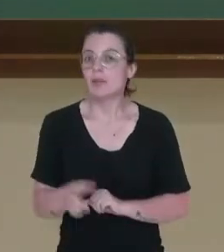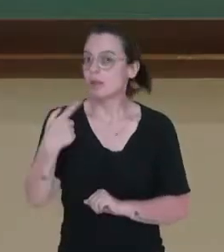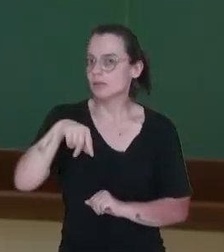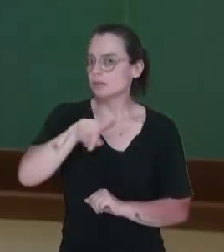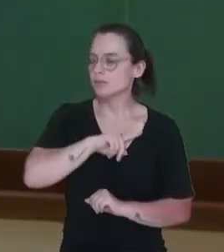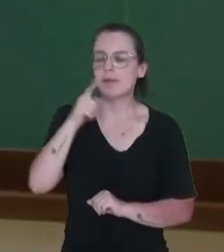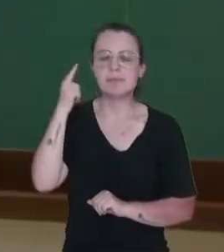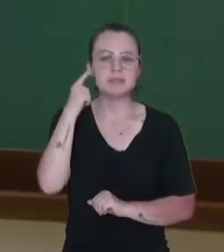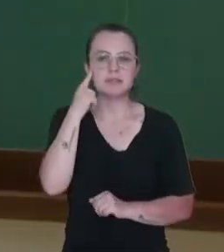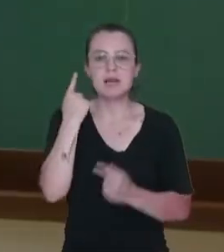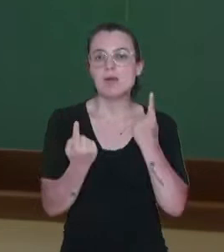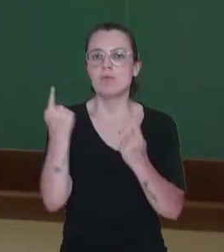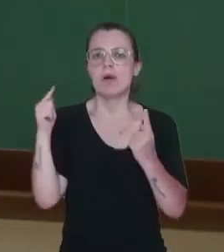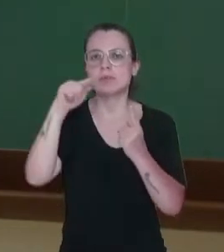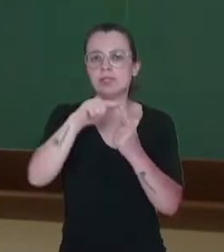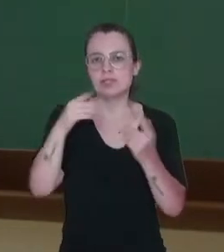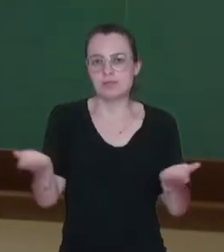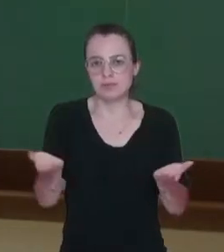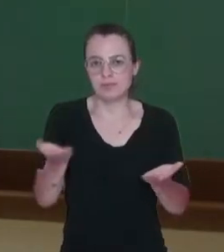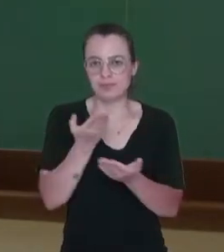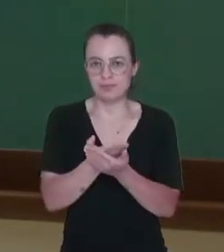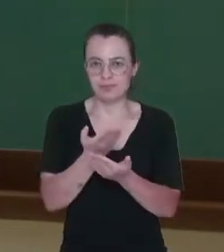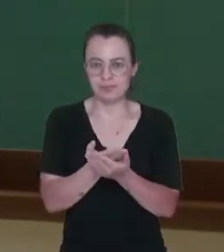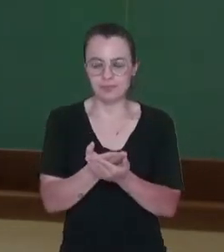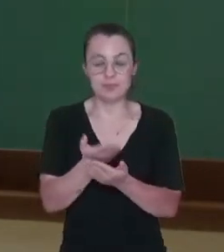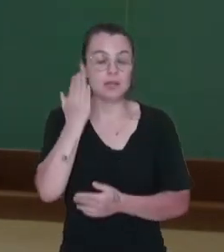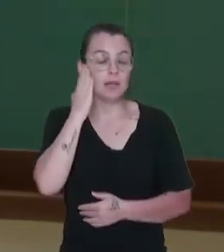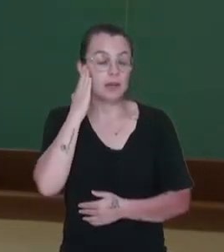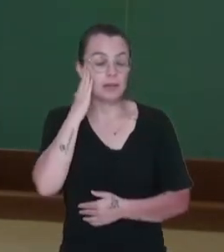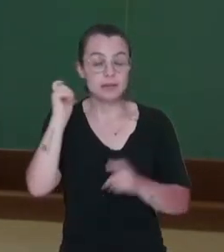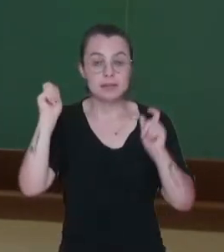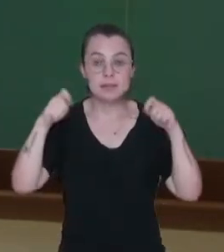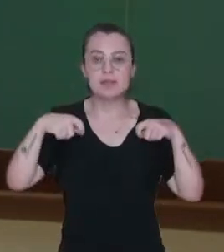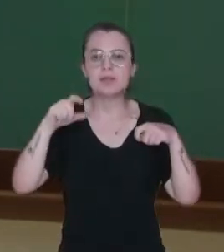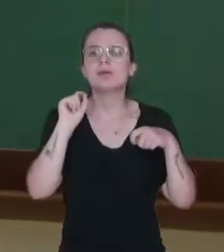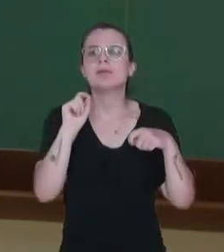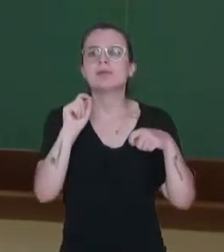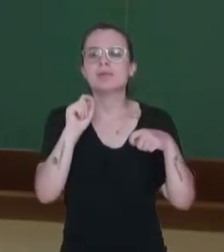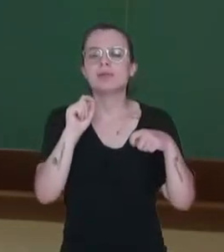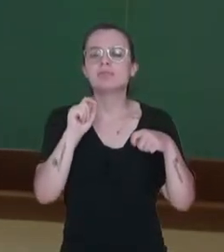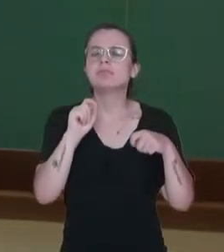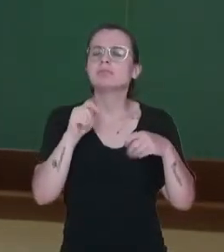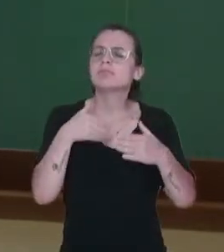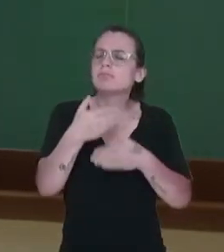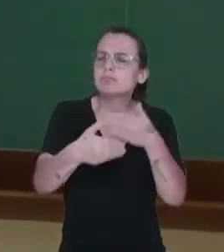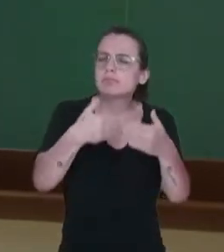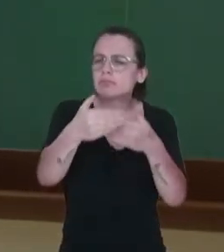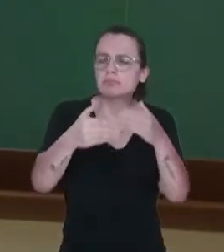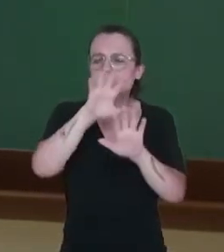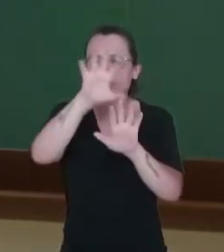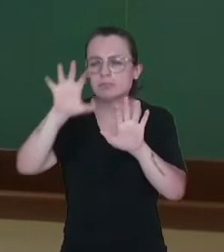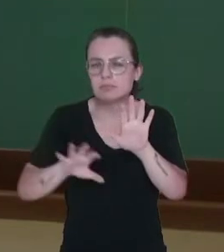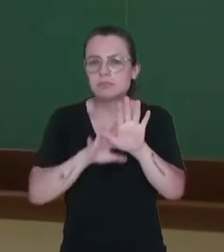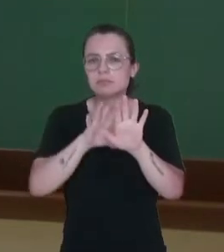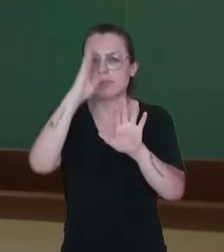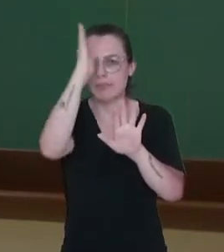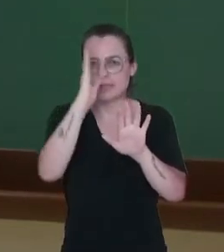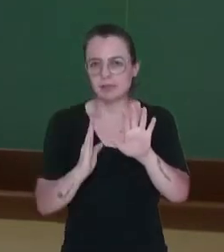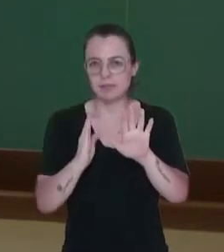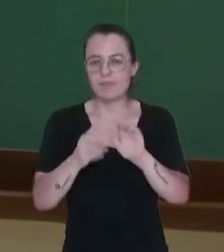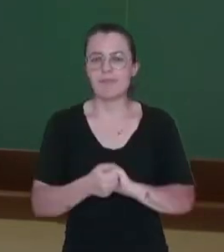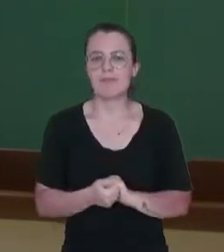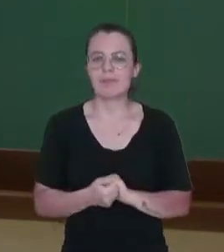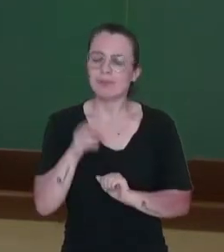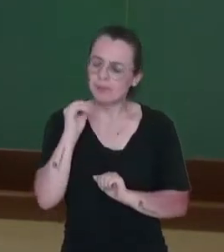objetivo da nossa aula de hoje, compreender o processo de regionalização do Brasil, como ele aconteceu ao longo do tempo,